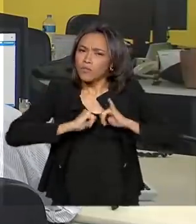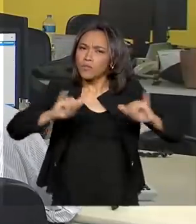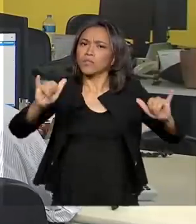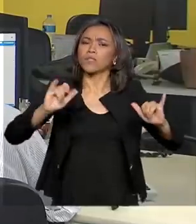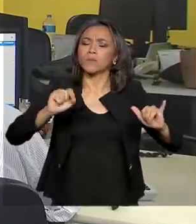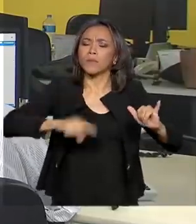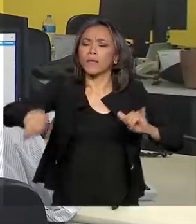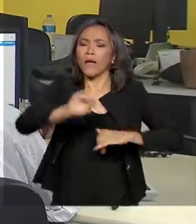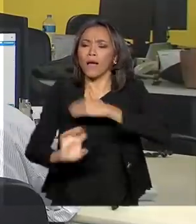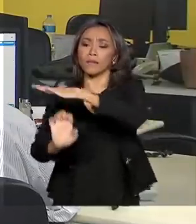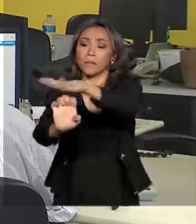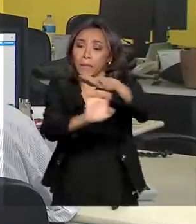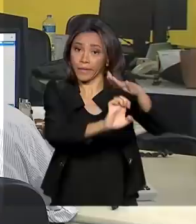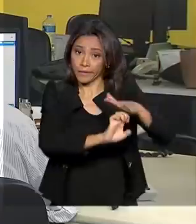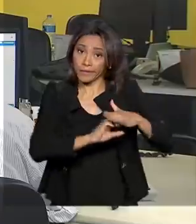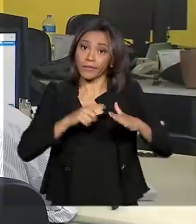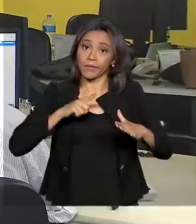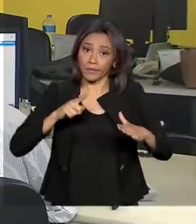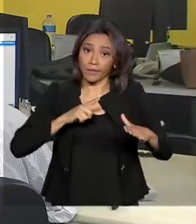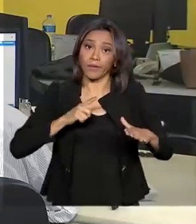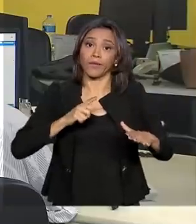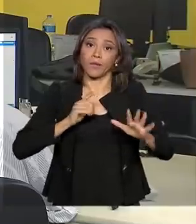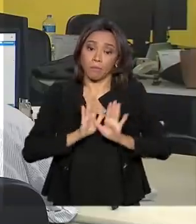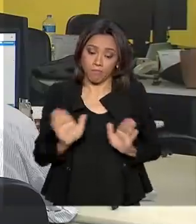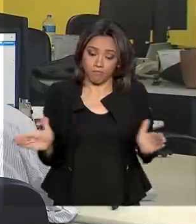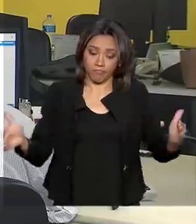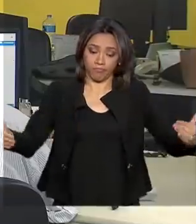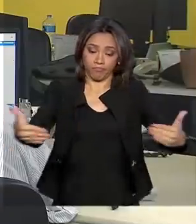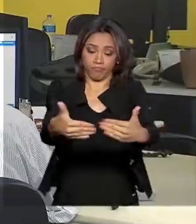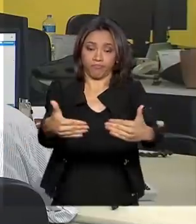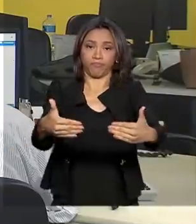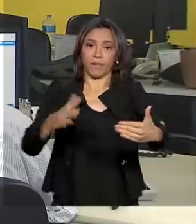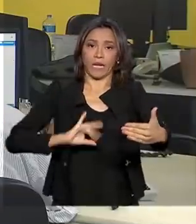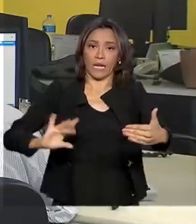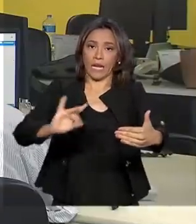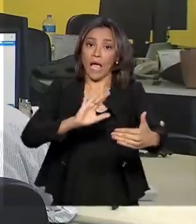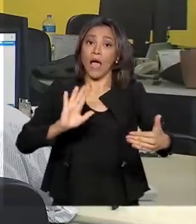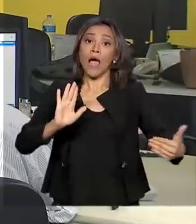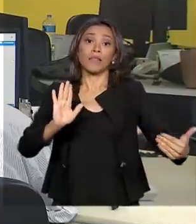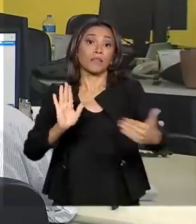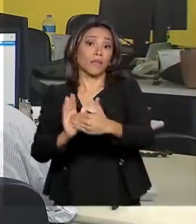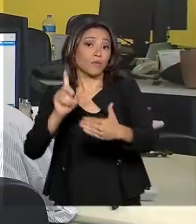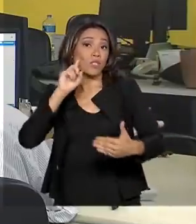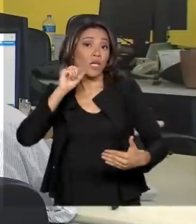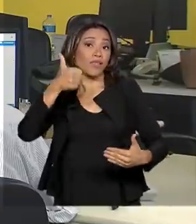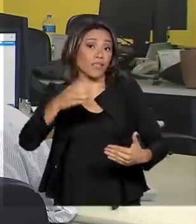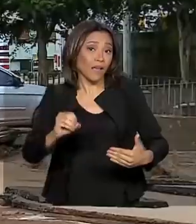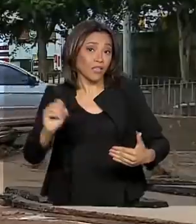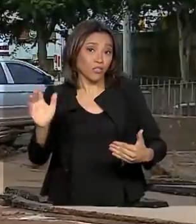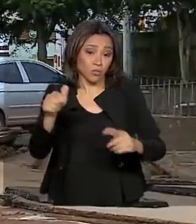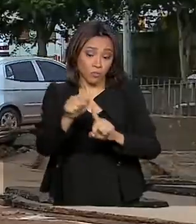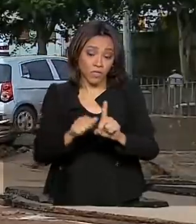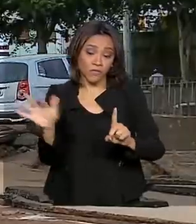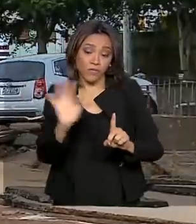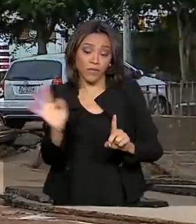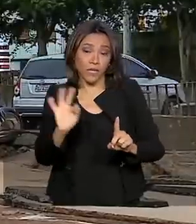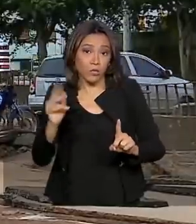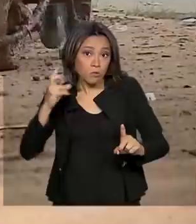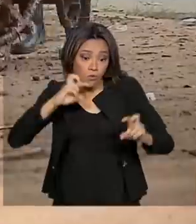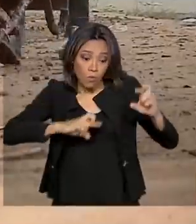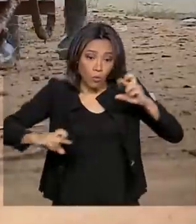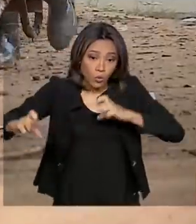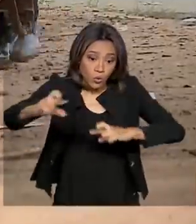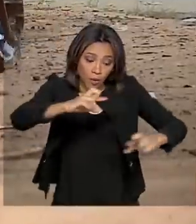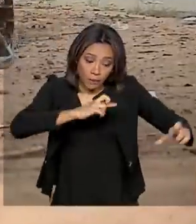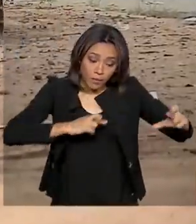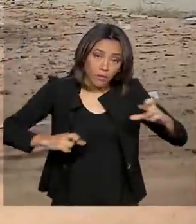as empresas que detêm barragens no estado. O novo prazo vai até o dia 10 de fevereiro. Especialmente durante esse período, o monitoramento das